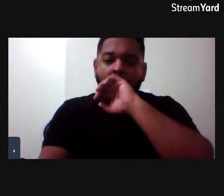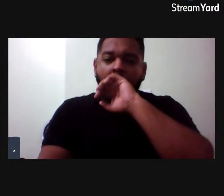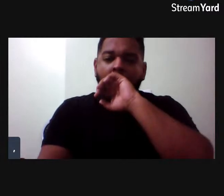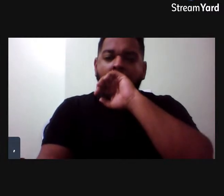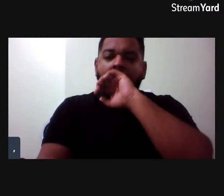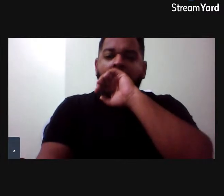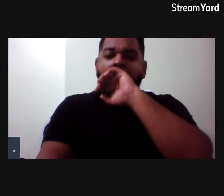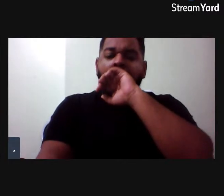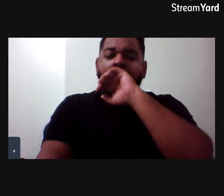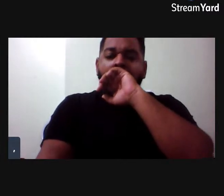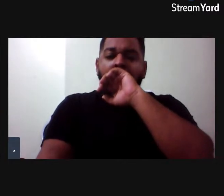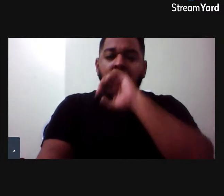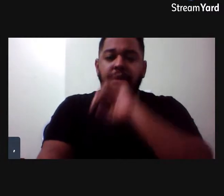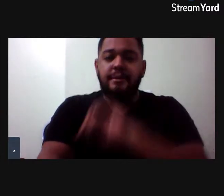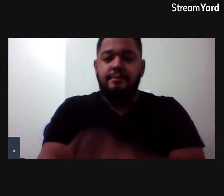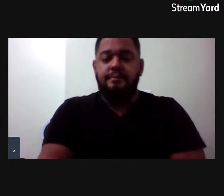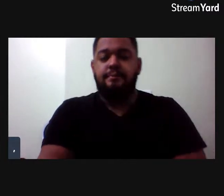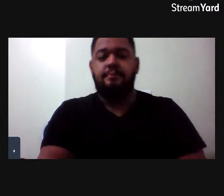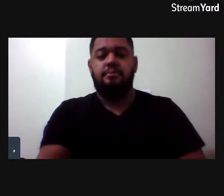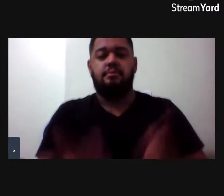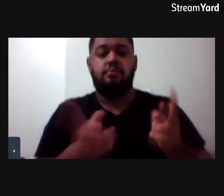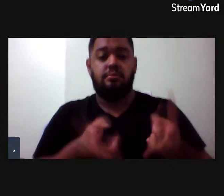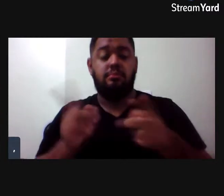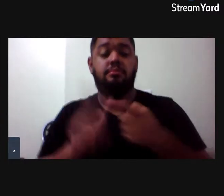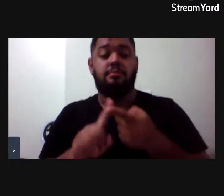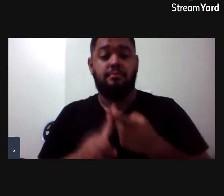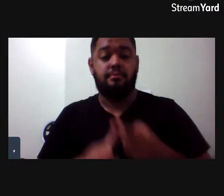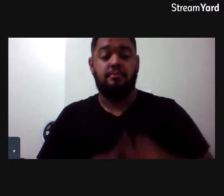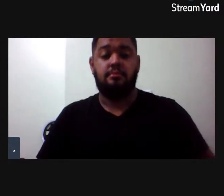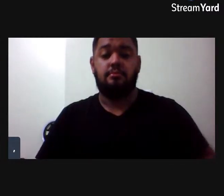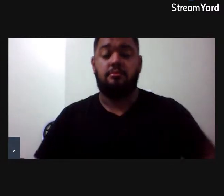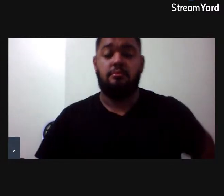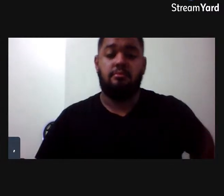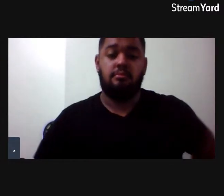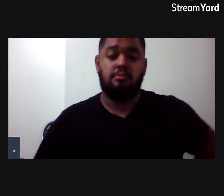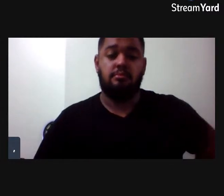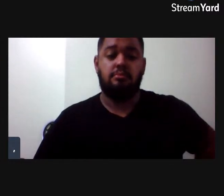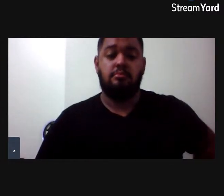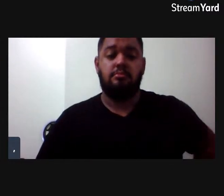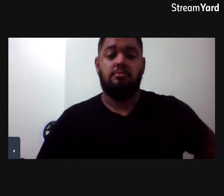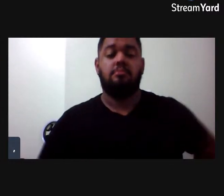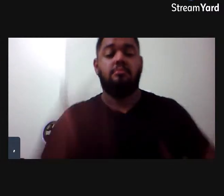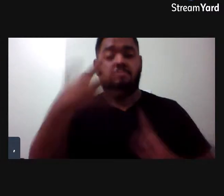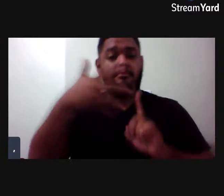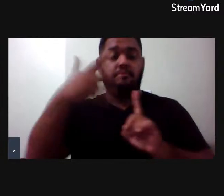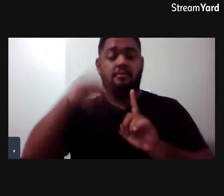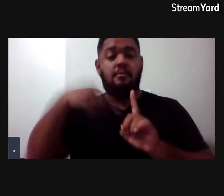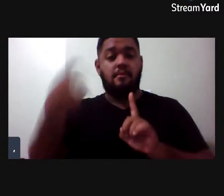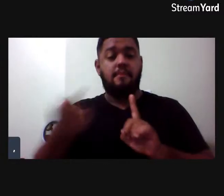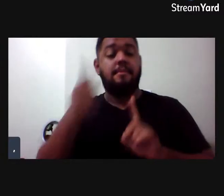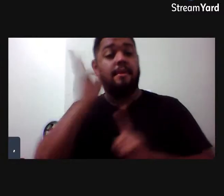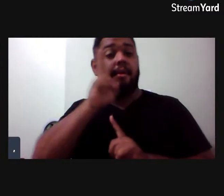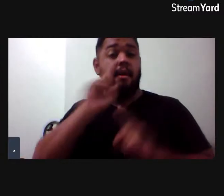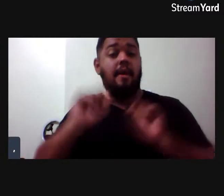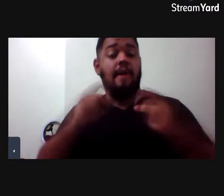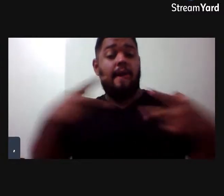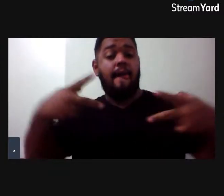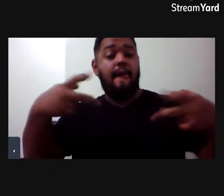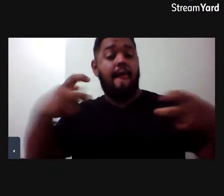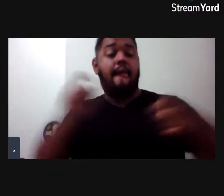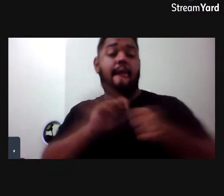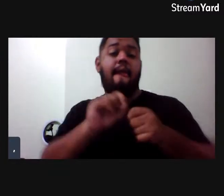Bem, dando continuidade à próxima palestra, né? Lembrando que o link para fazer